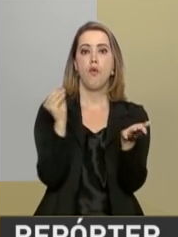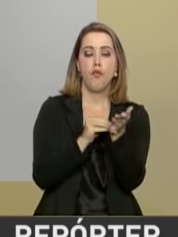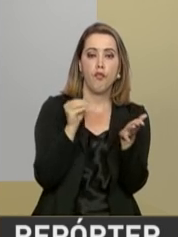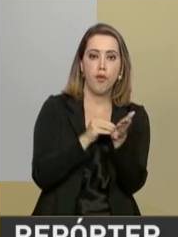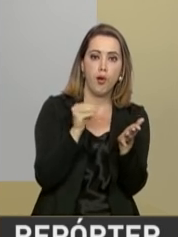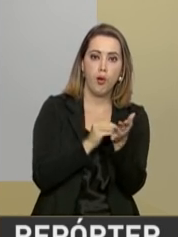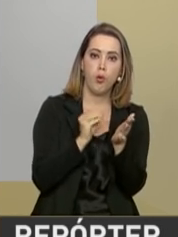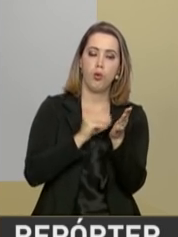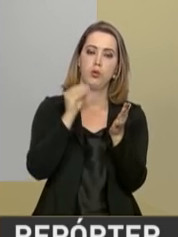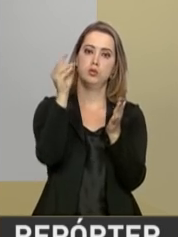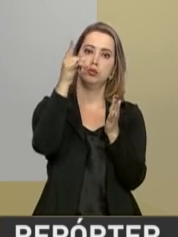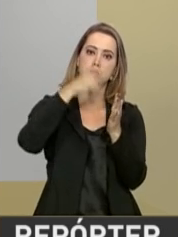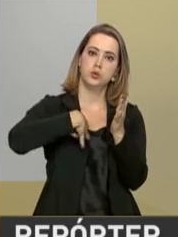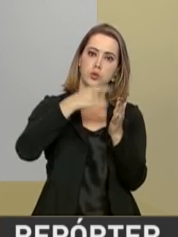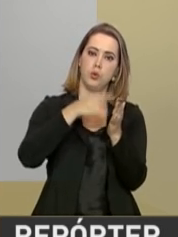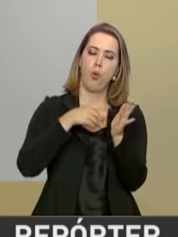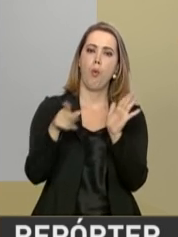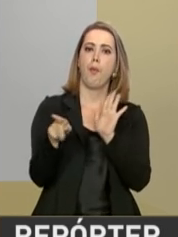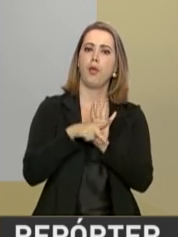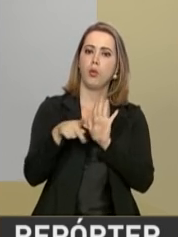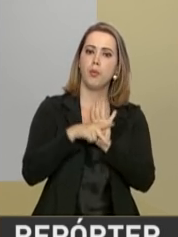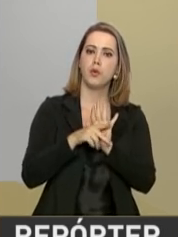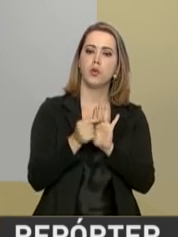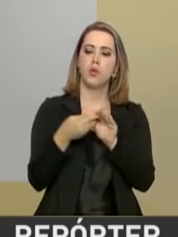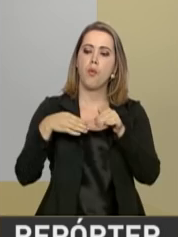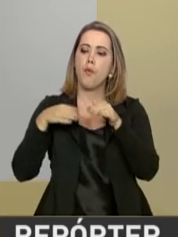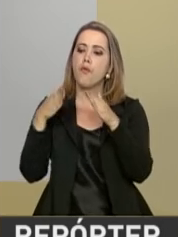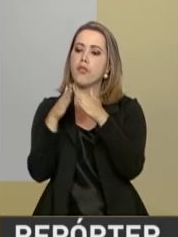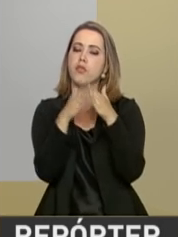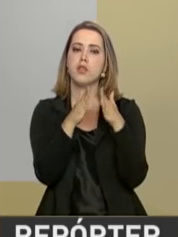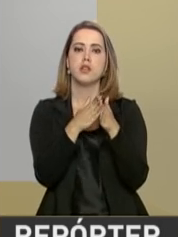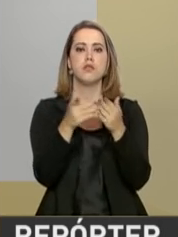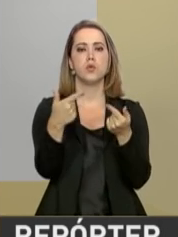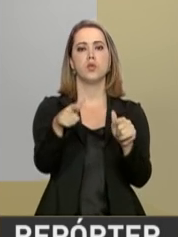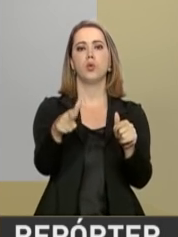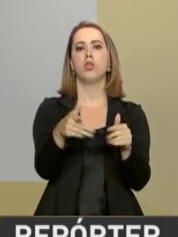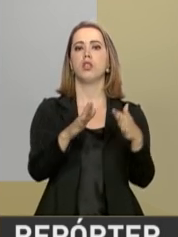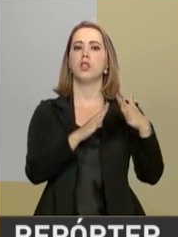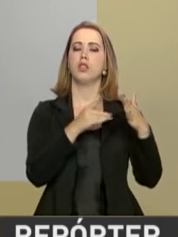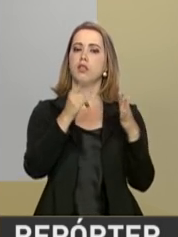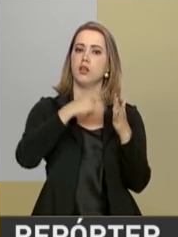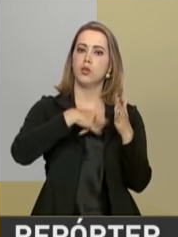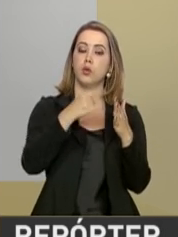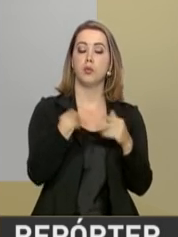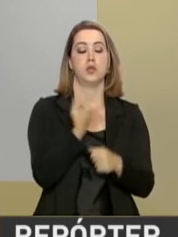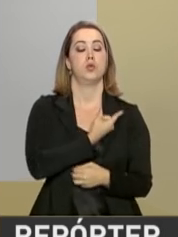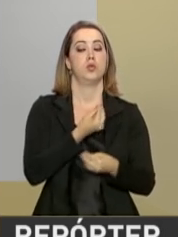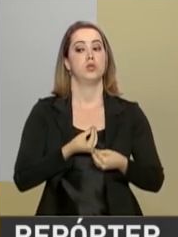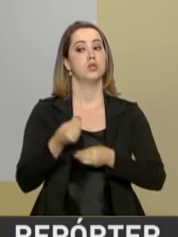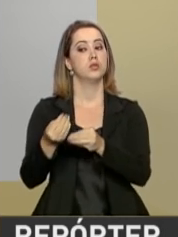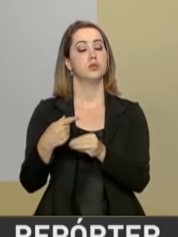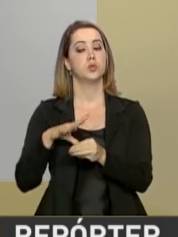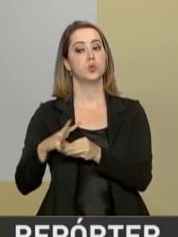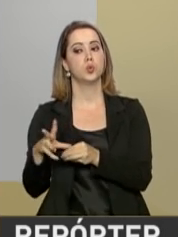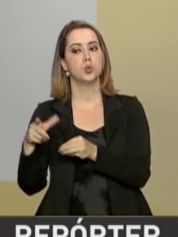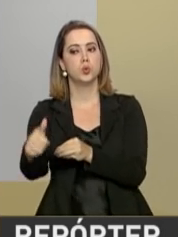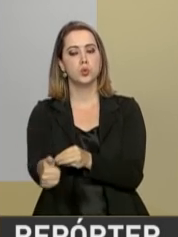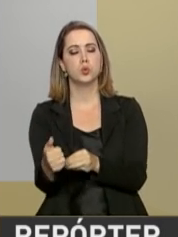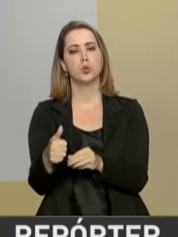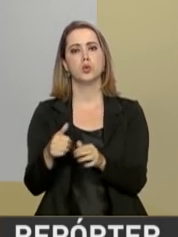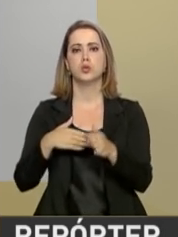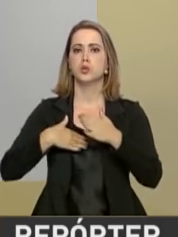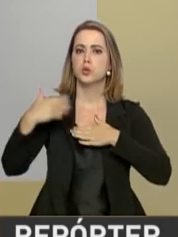propriedade. Então ele vive lá, digamos assim, clandestinamente. Nós estamos lançando um plano que vai regularizar toda e qualquer